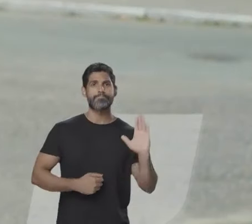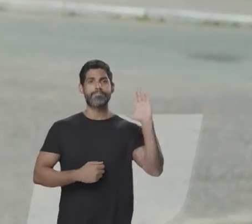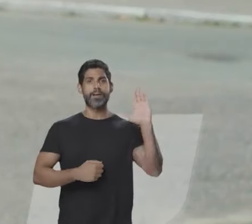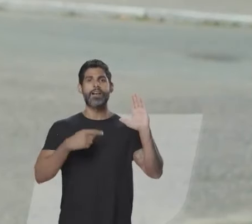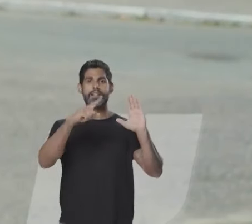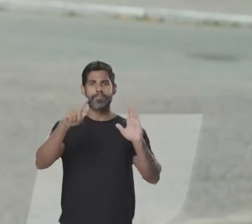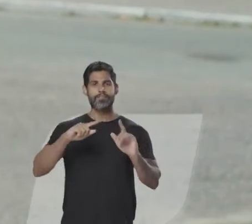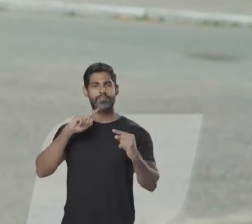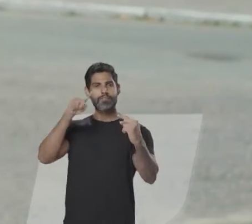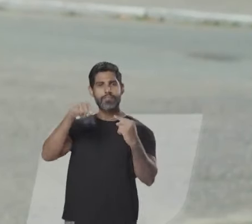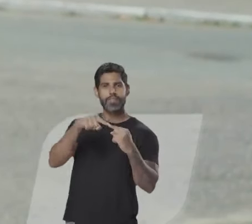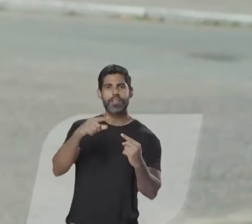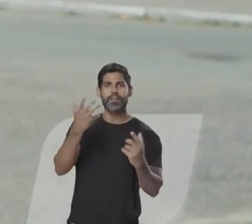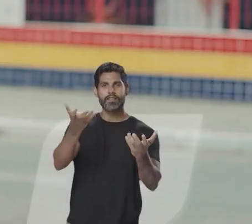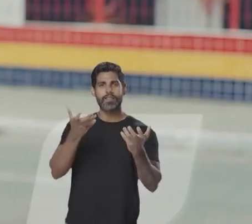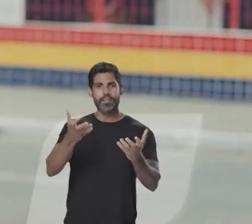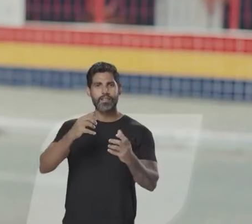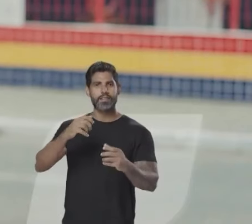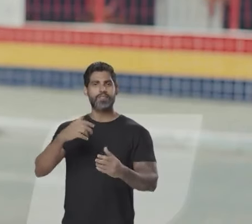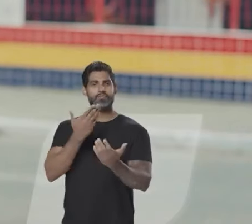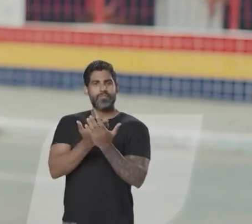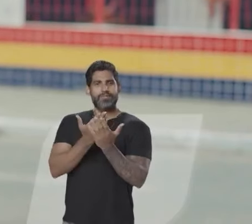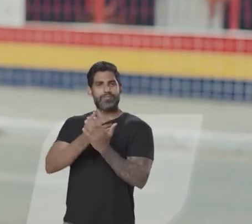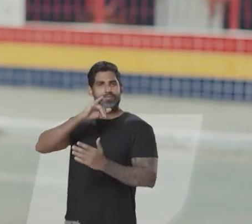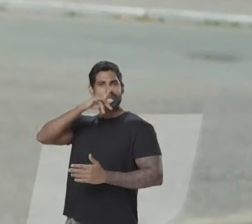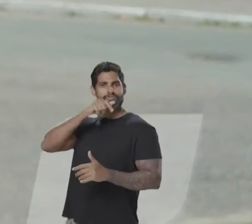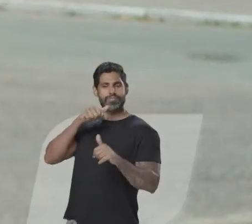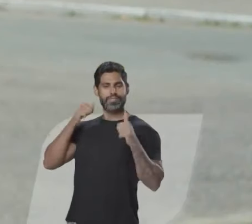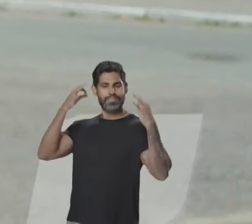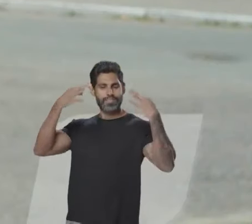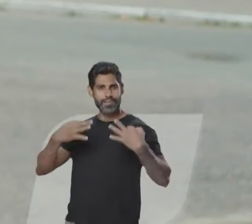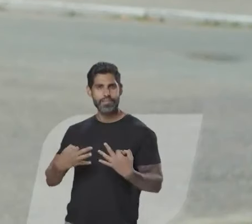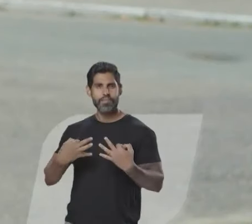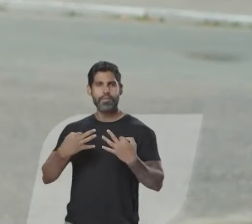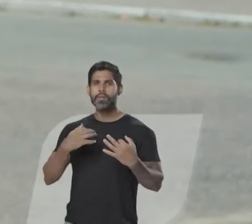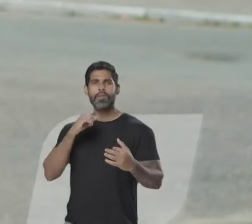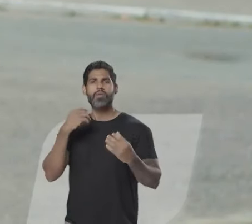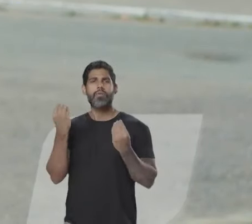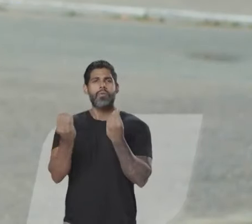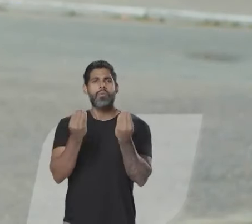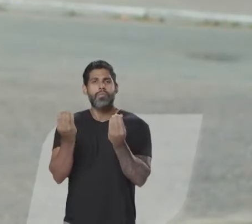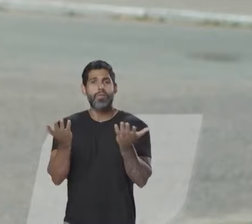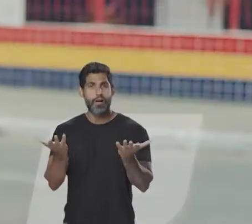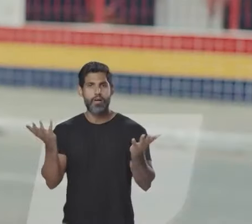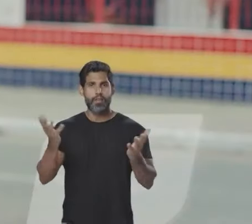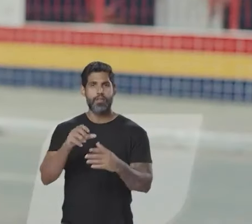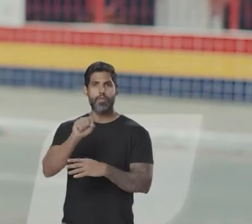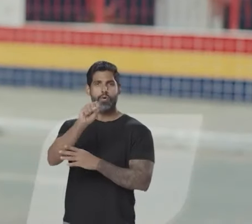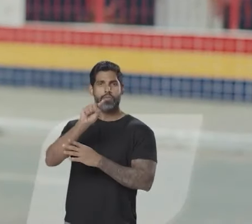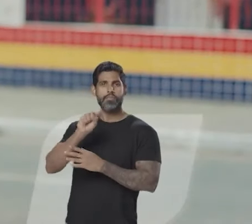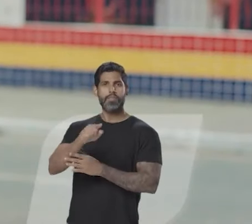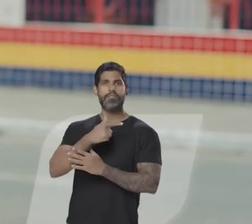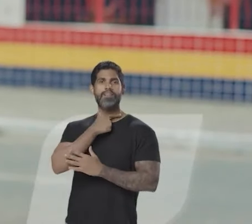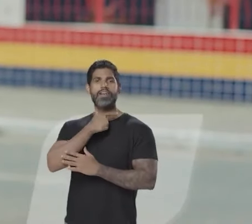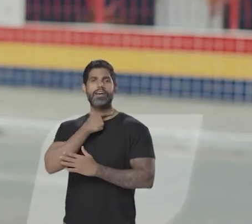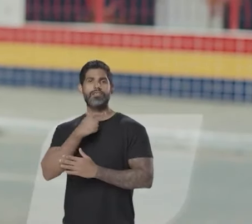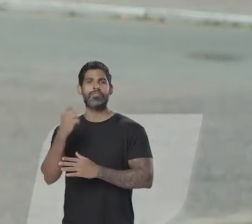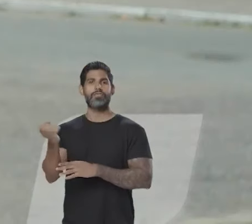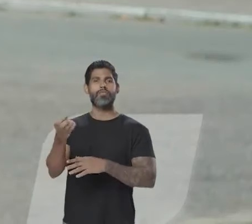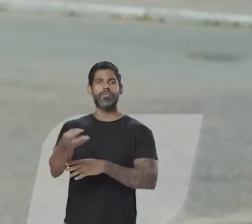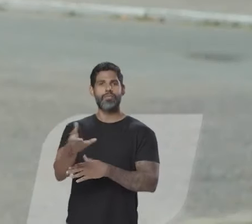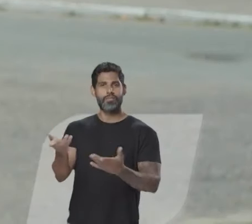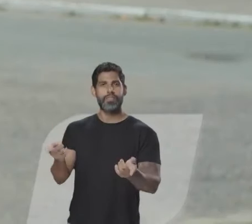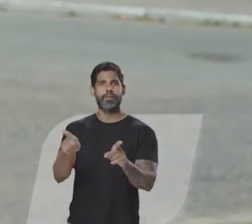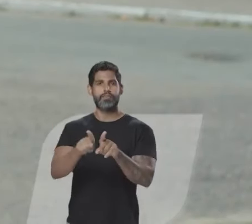para E como vamos fazer isso? Será preciso antes de mais nada gerar 8 mil novas vagas em creches